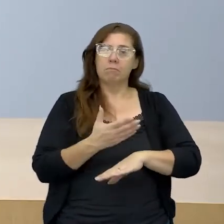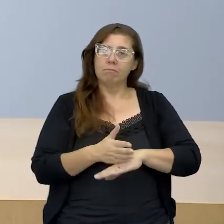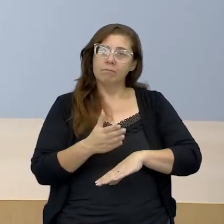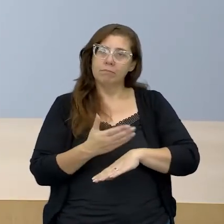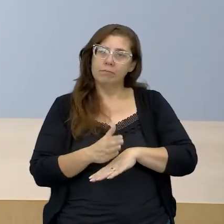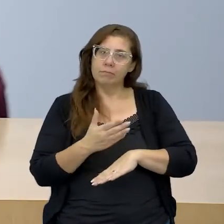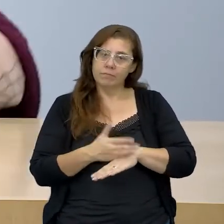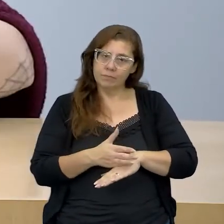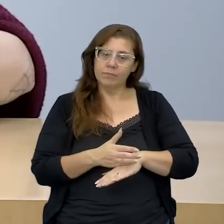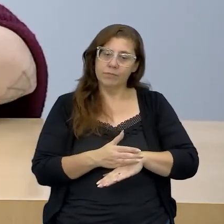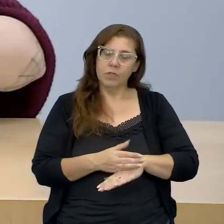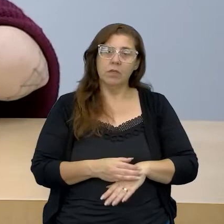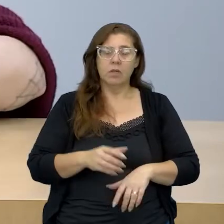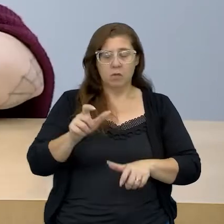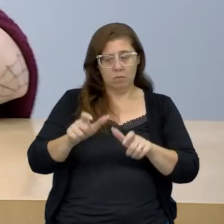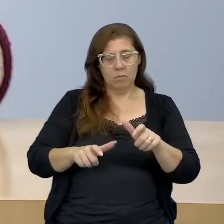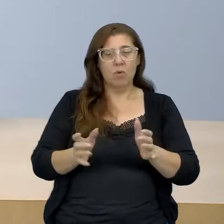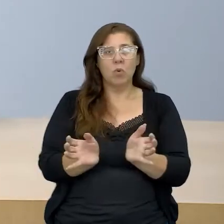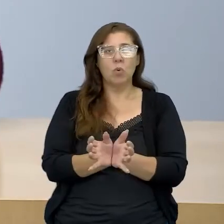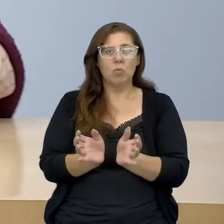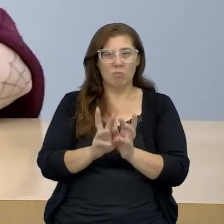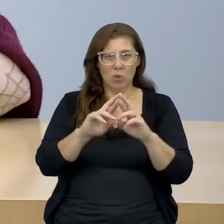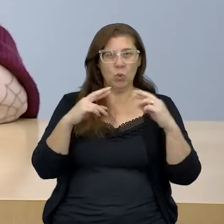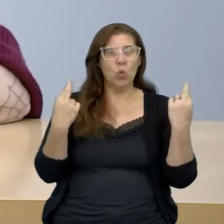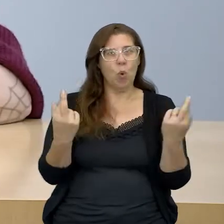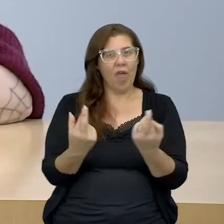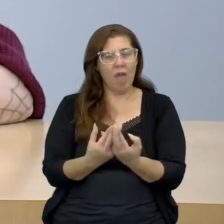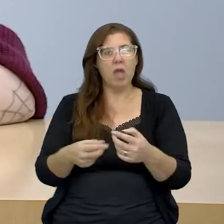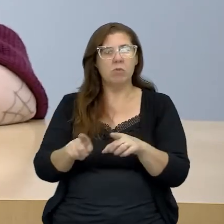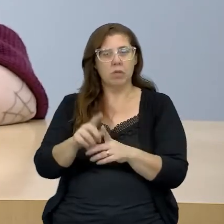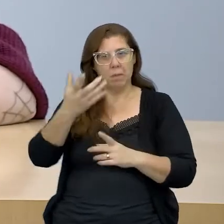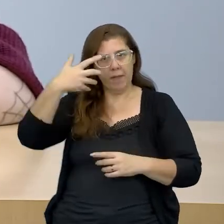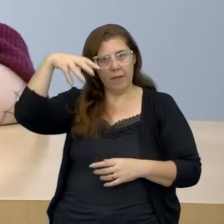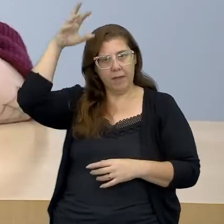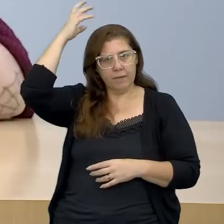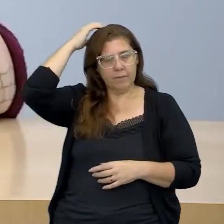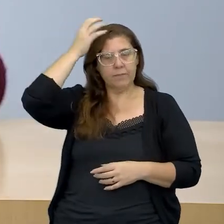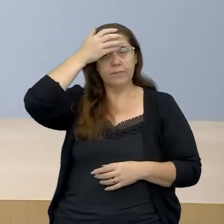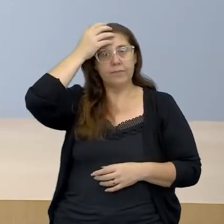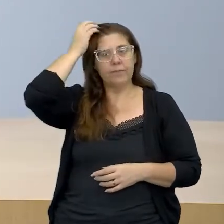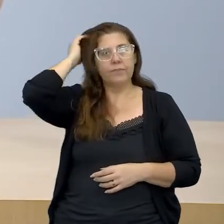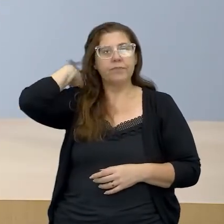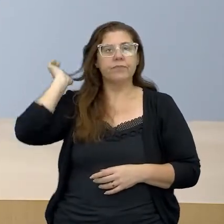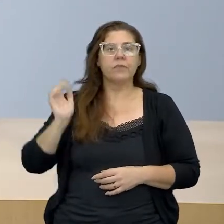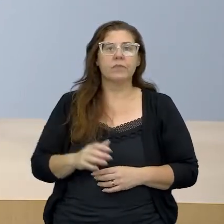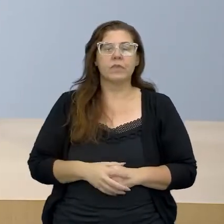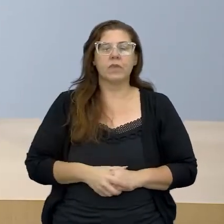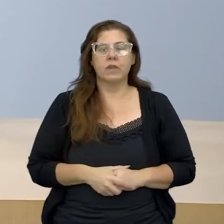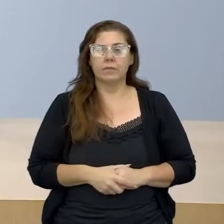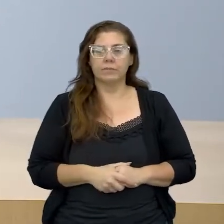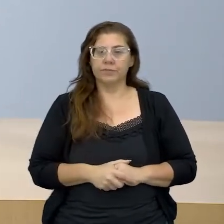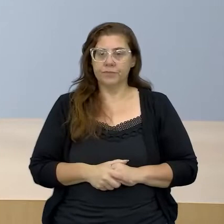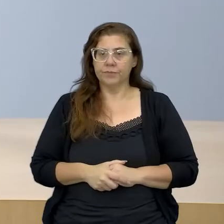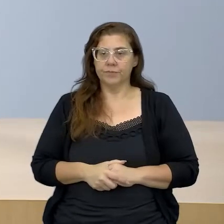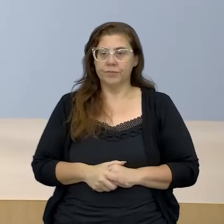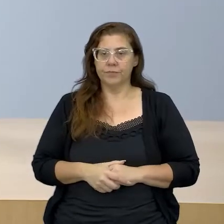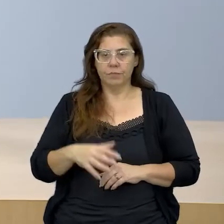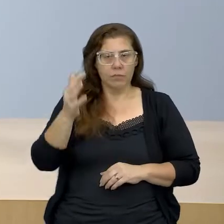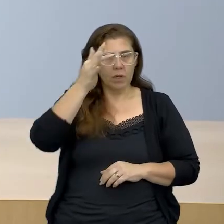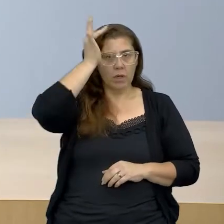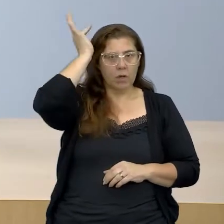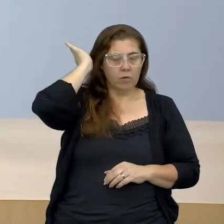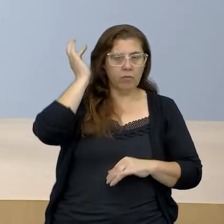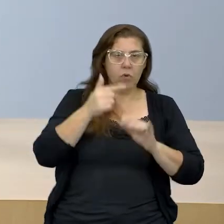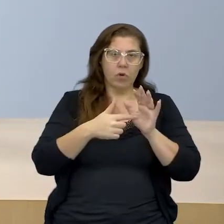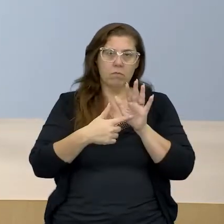pelos monarcas, pelo reino, as grandes monarquias. A questão, e o Foucault detecta